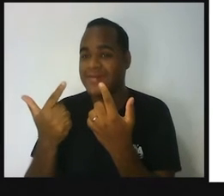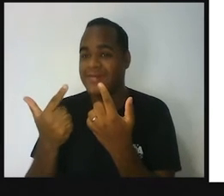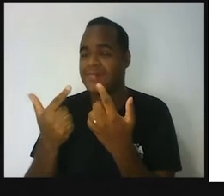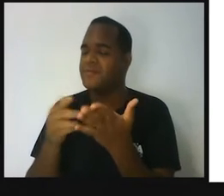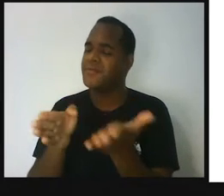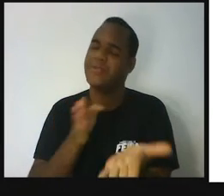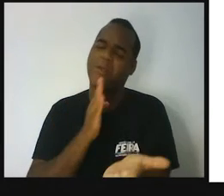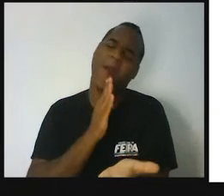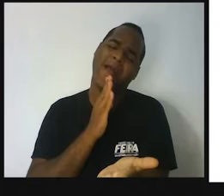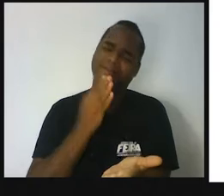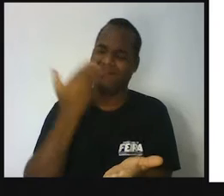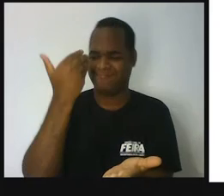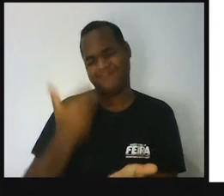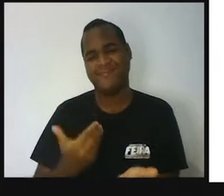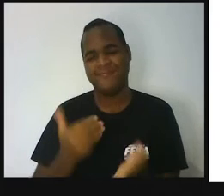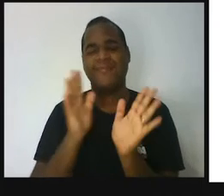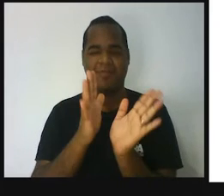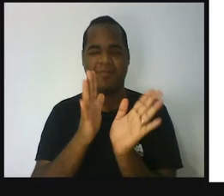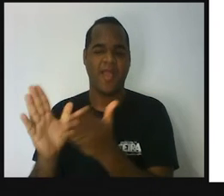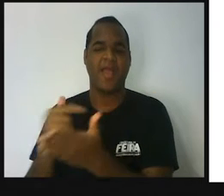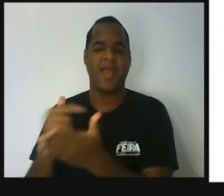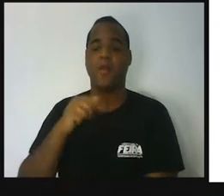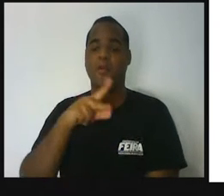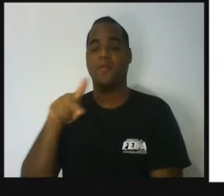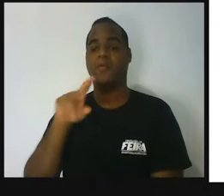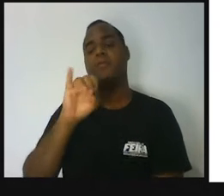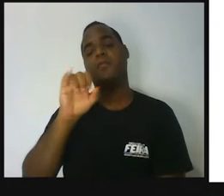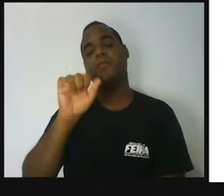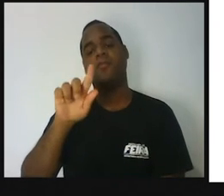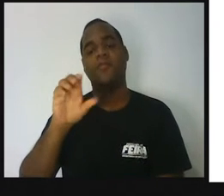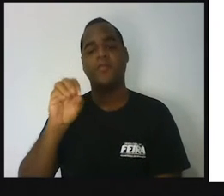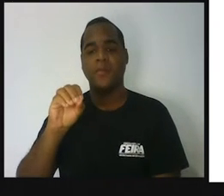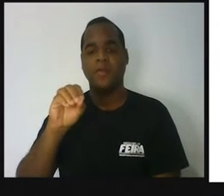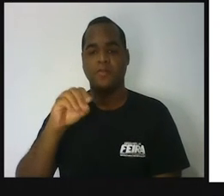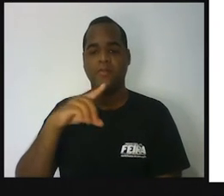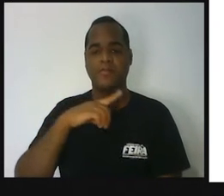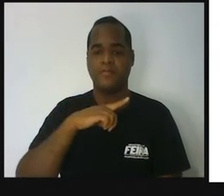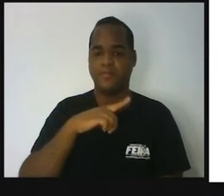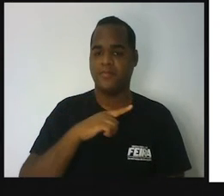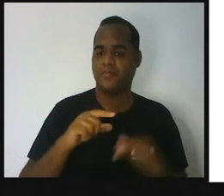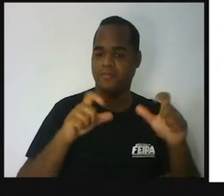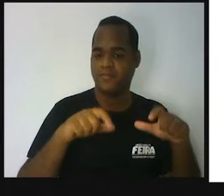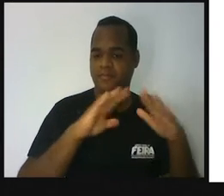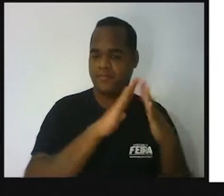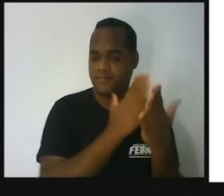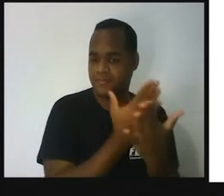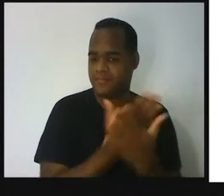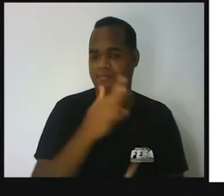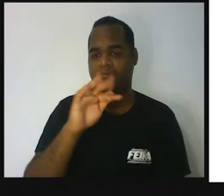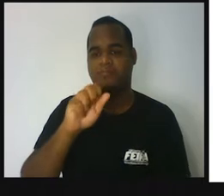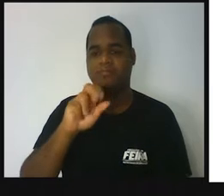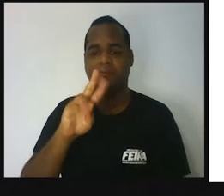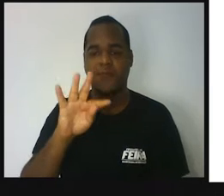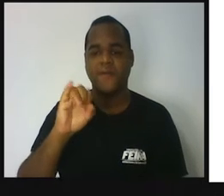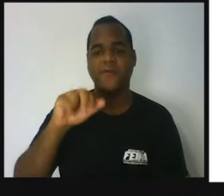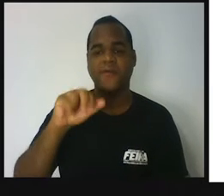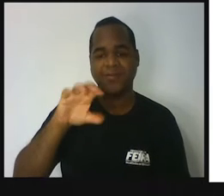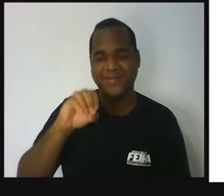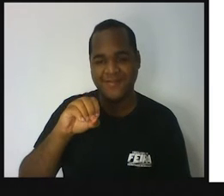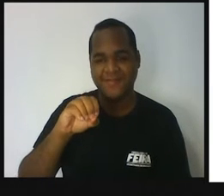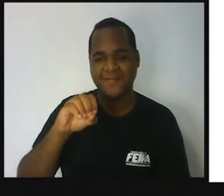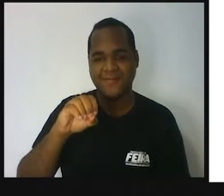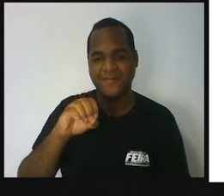já me conhece, né? Eu sou o professor Iago Ramos, eu sou professor da escola municipal Faustino Dias Lima,